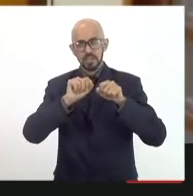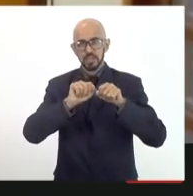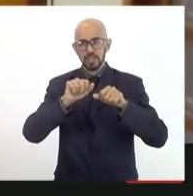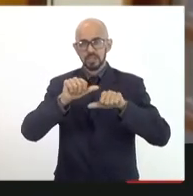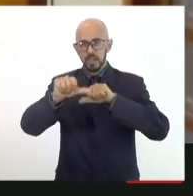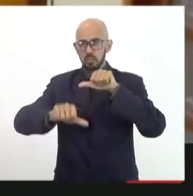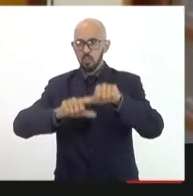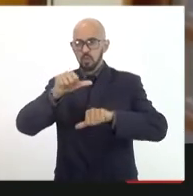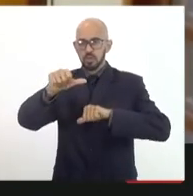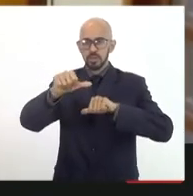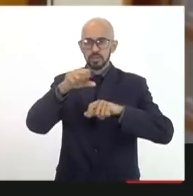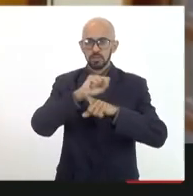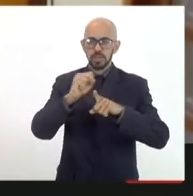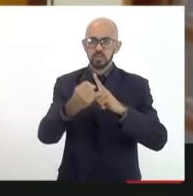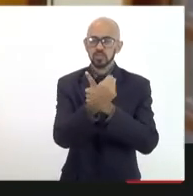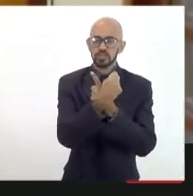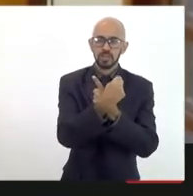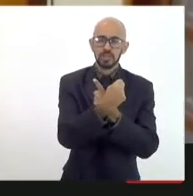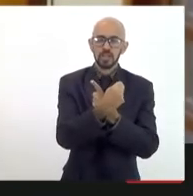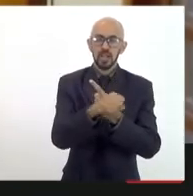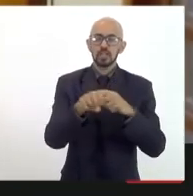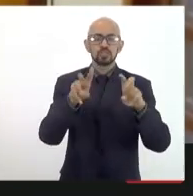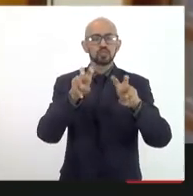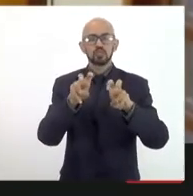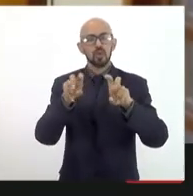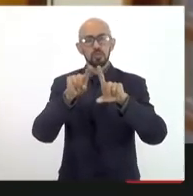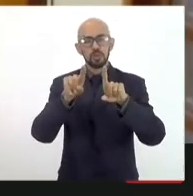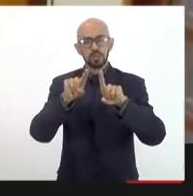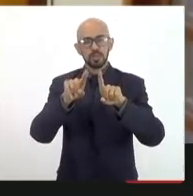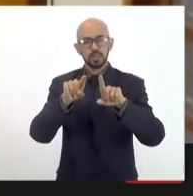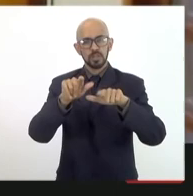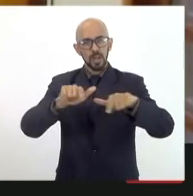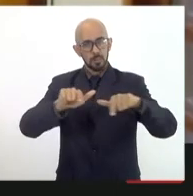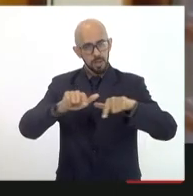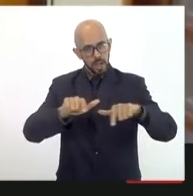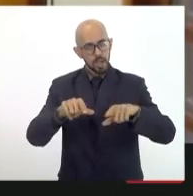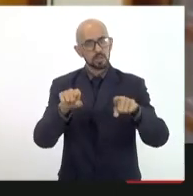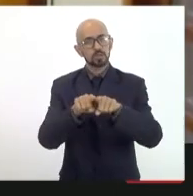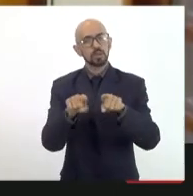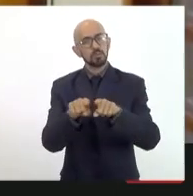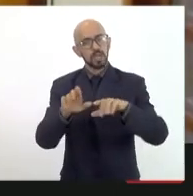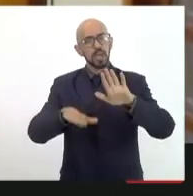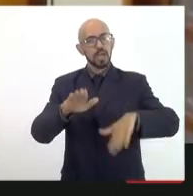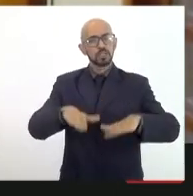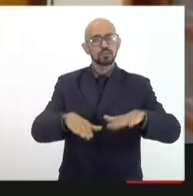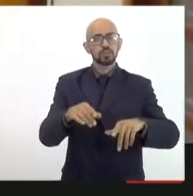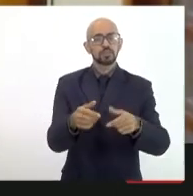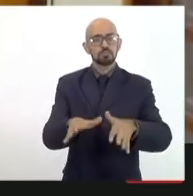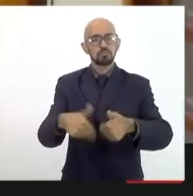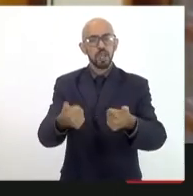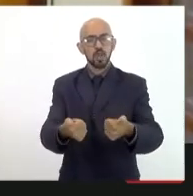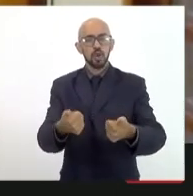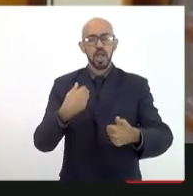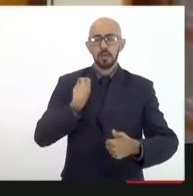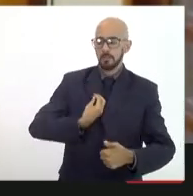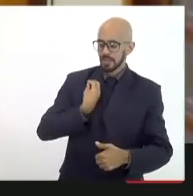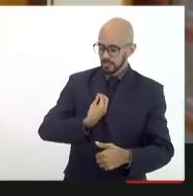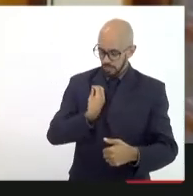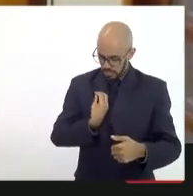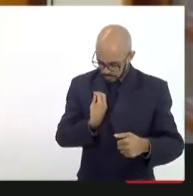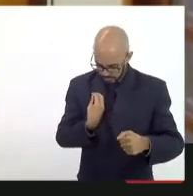a sociedade em termos de emprego e, eventualmente, melhorar a nossa participação